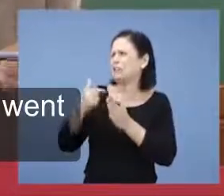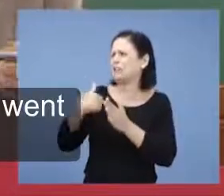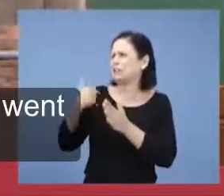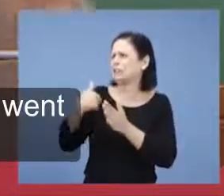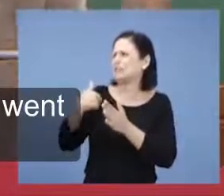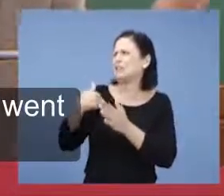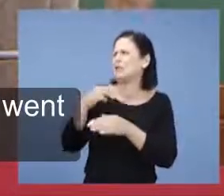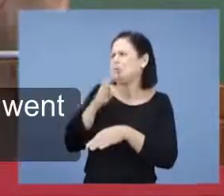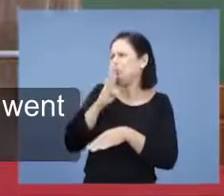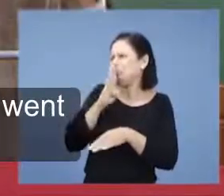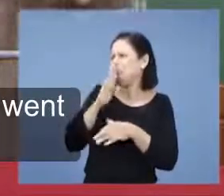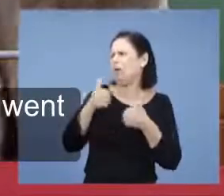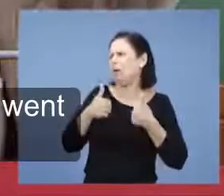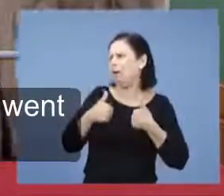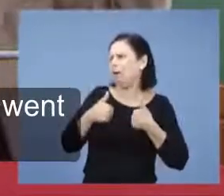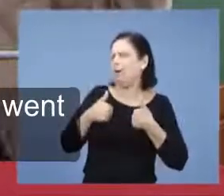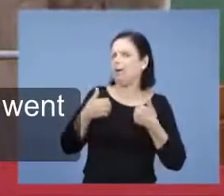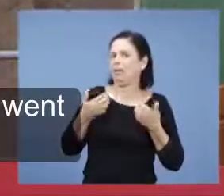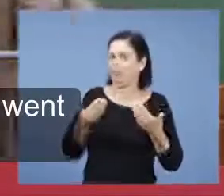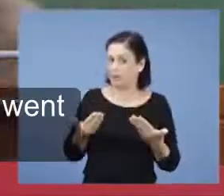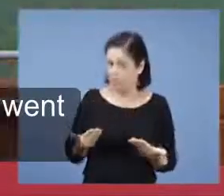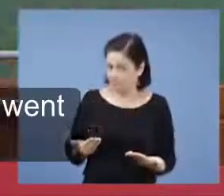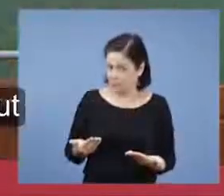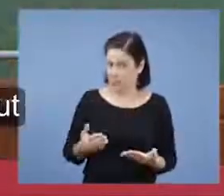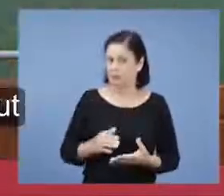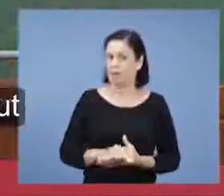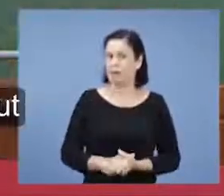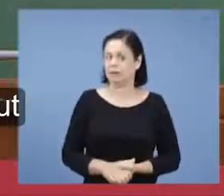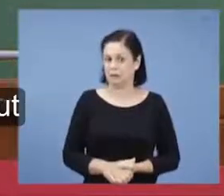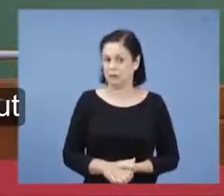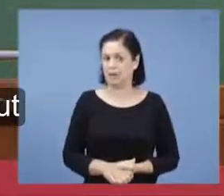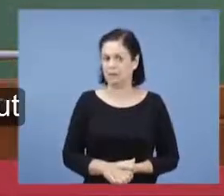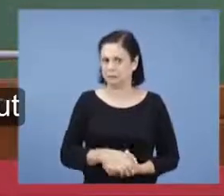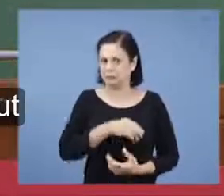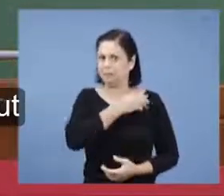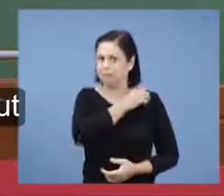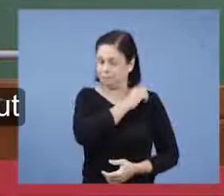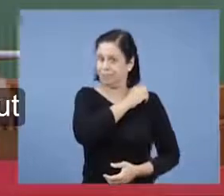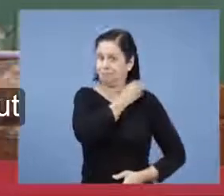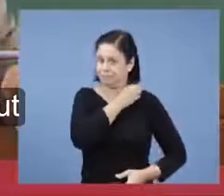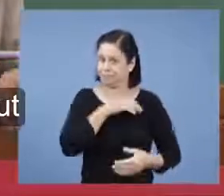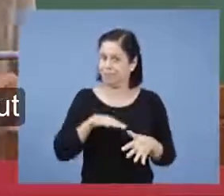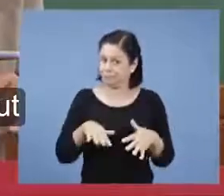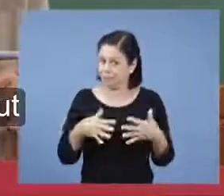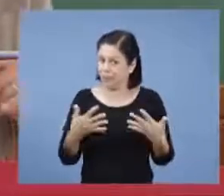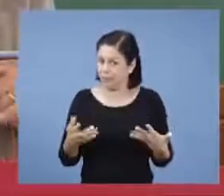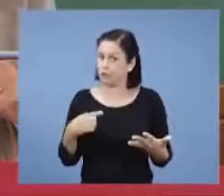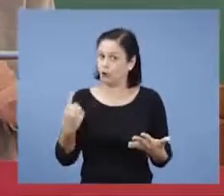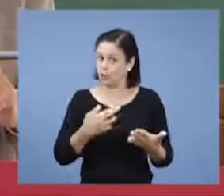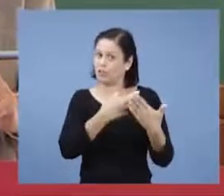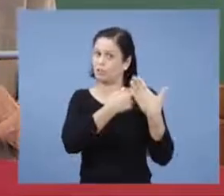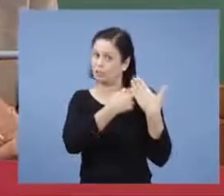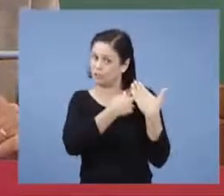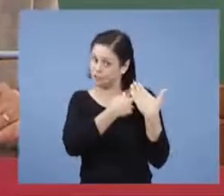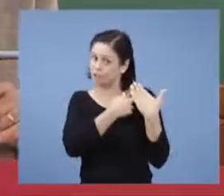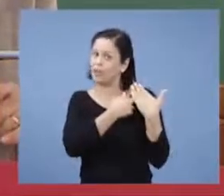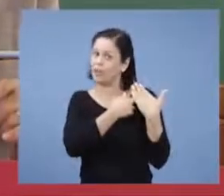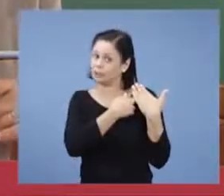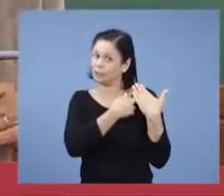vai sofrer. O outro não passou. Foi para o lugar que tinha que ir. Está tudo certo. Mas quem